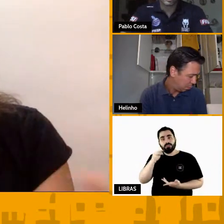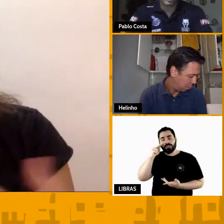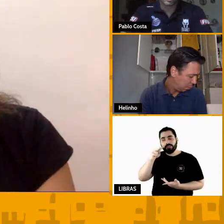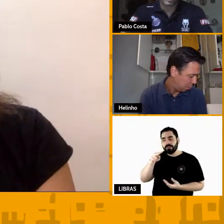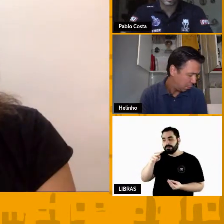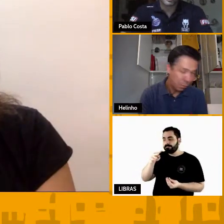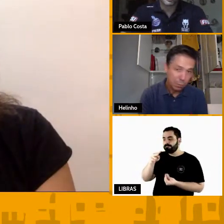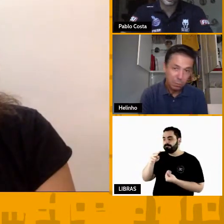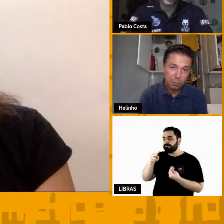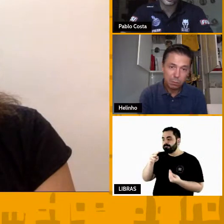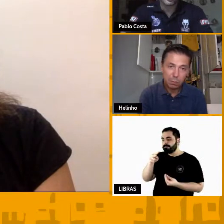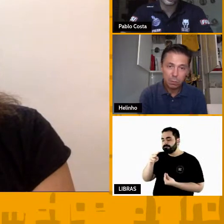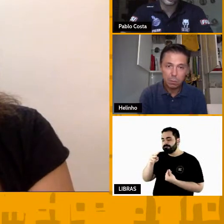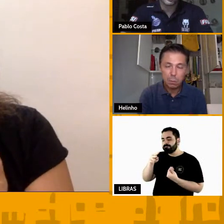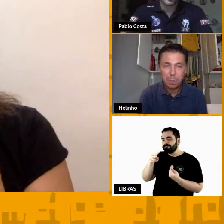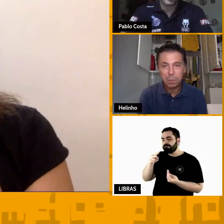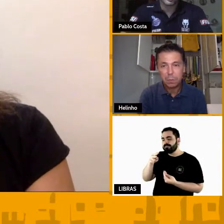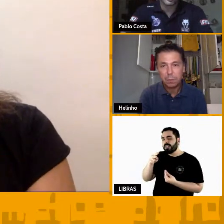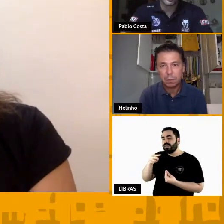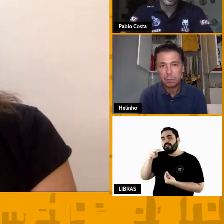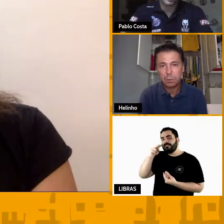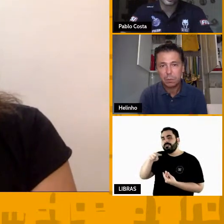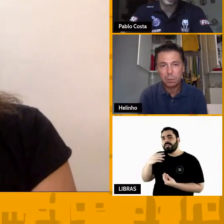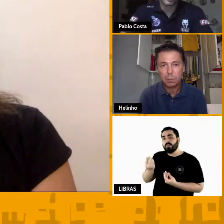evento desse público